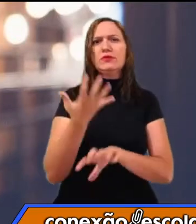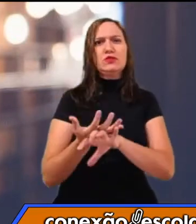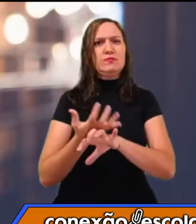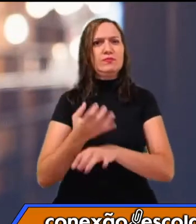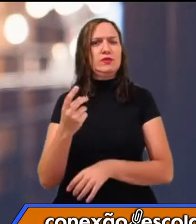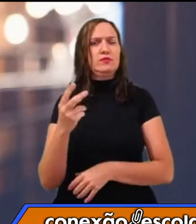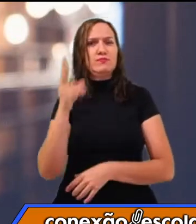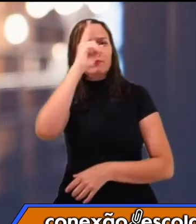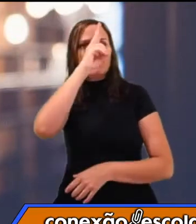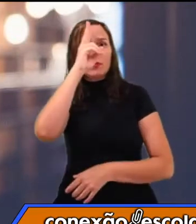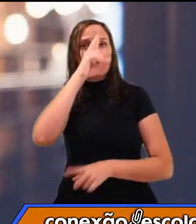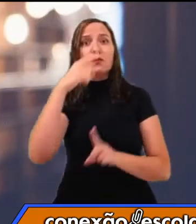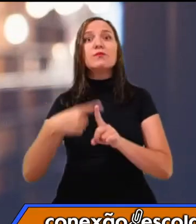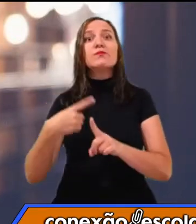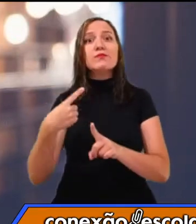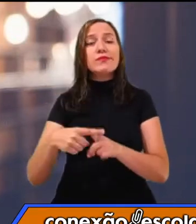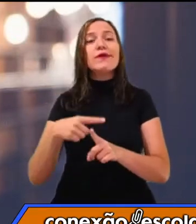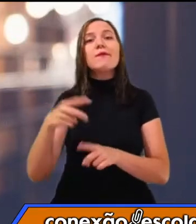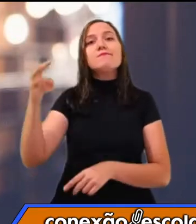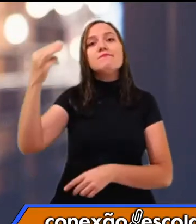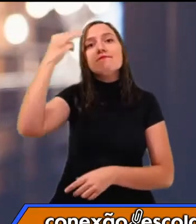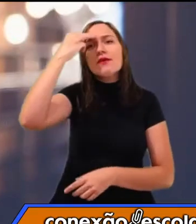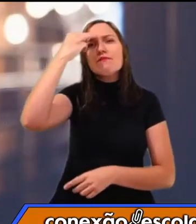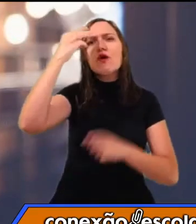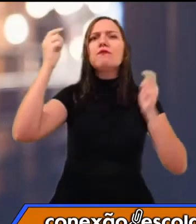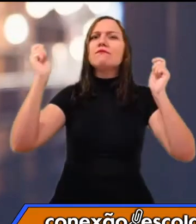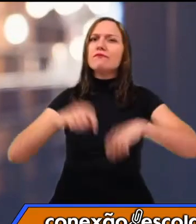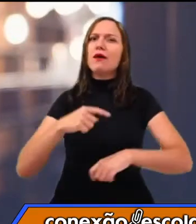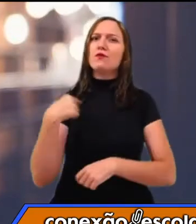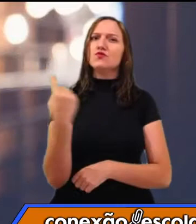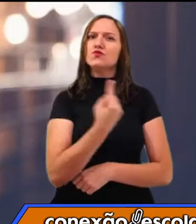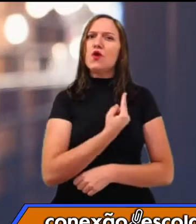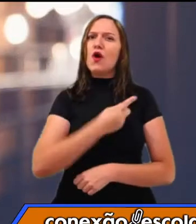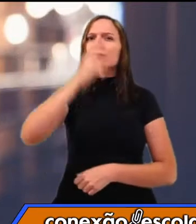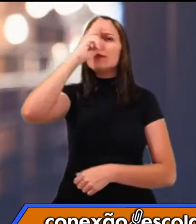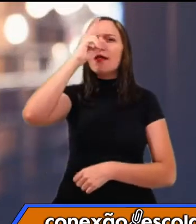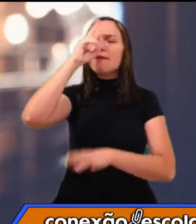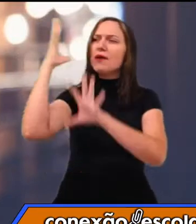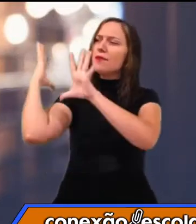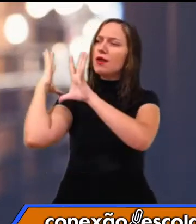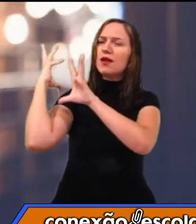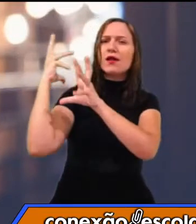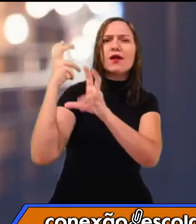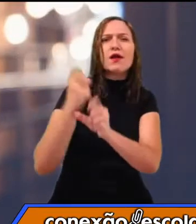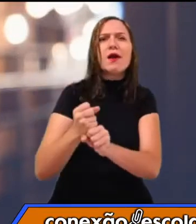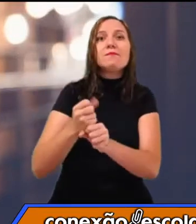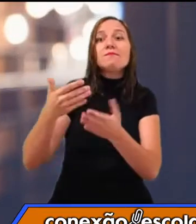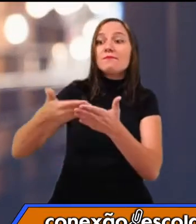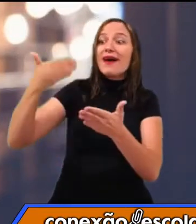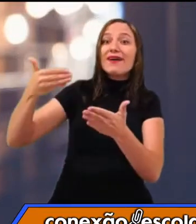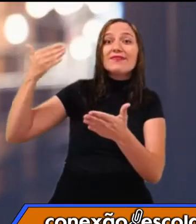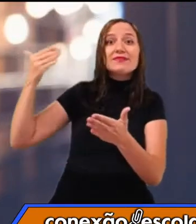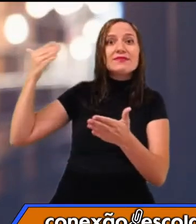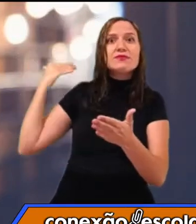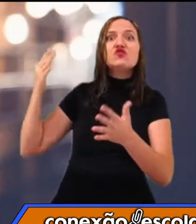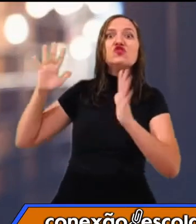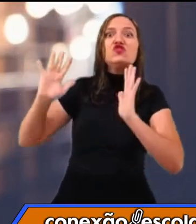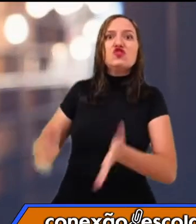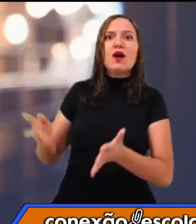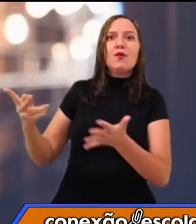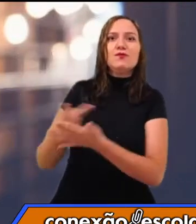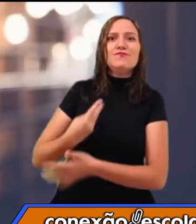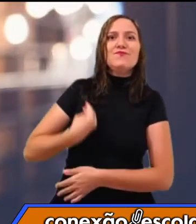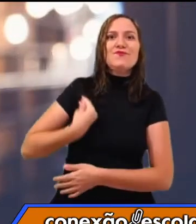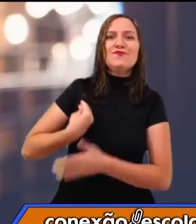a memória é uma maneira como a gente lida com o passado, né? E nós vamos falar principalmente